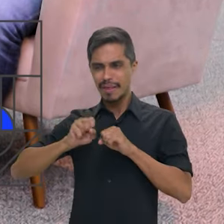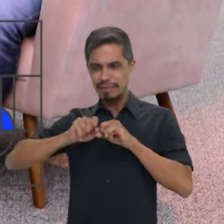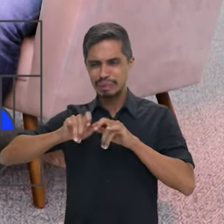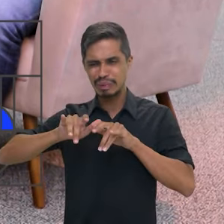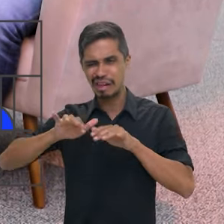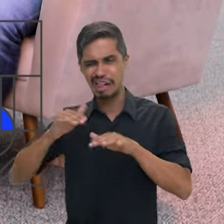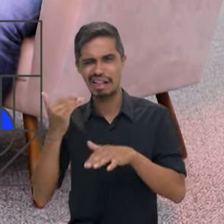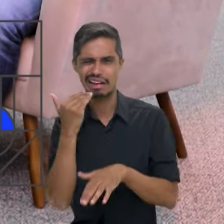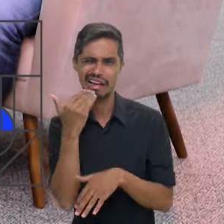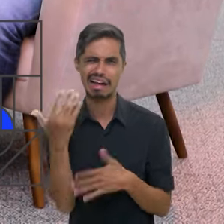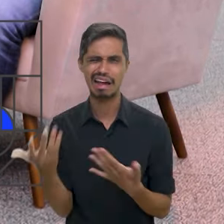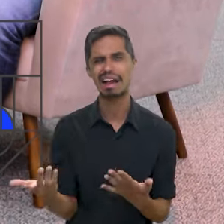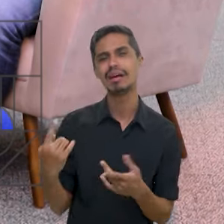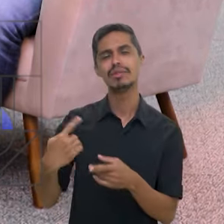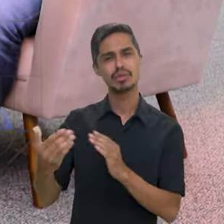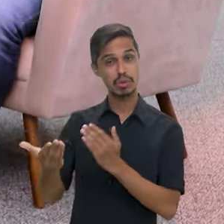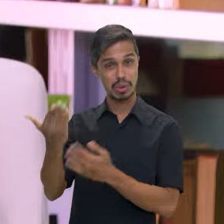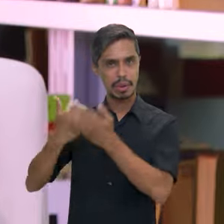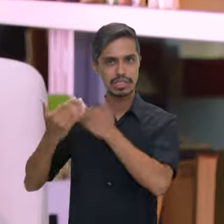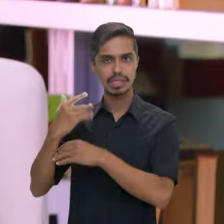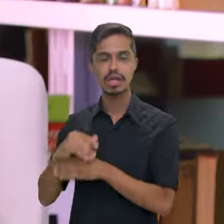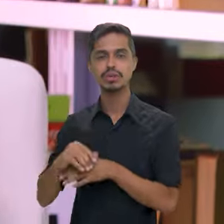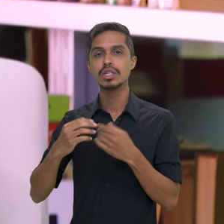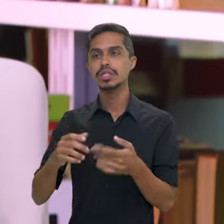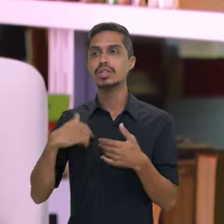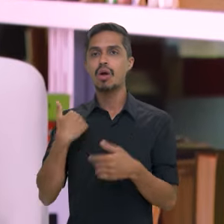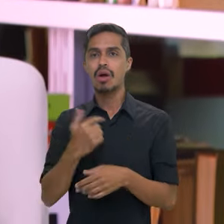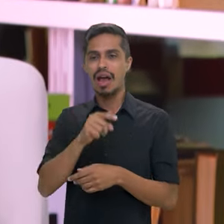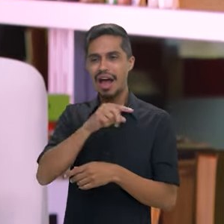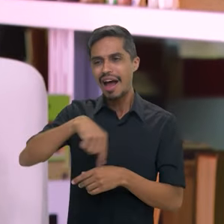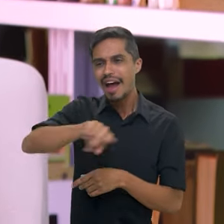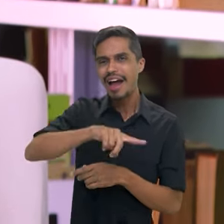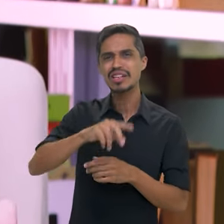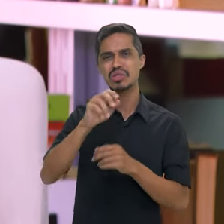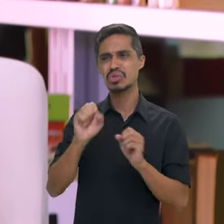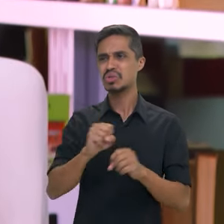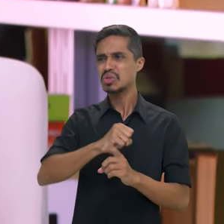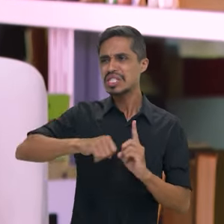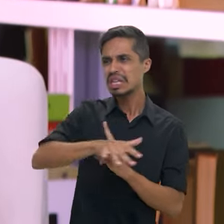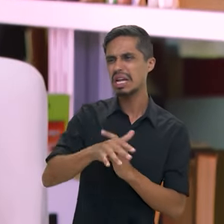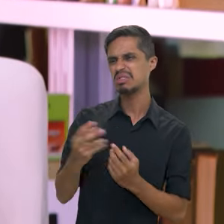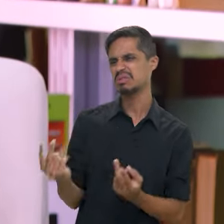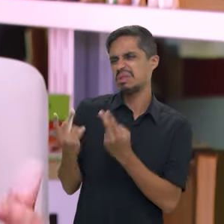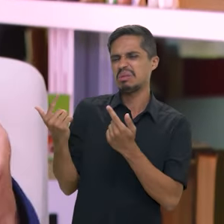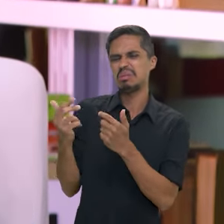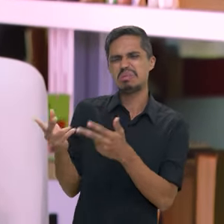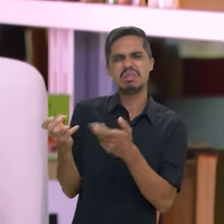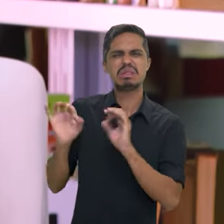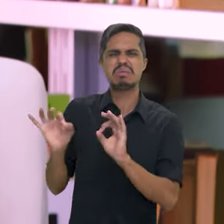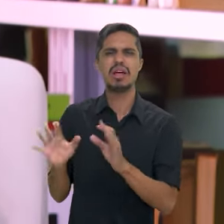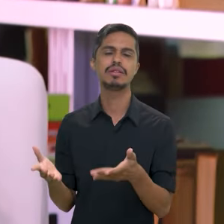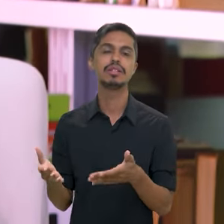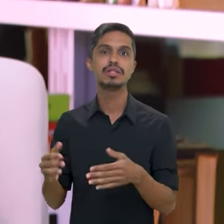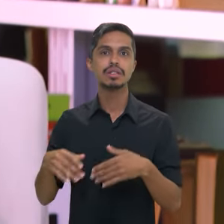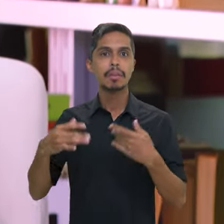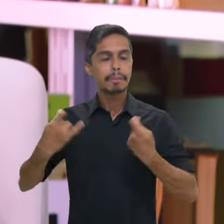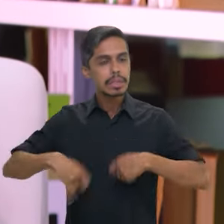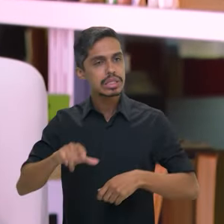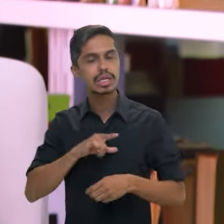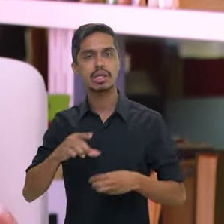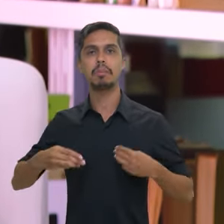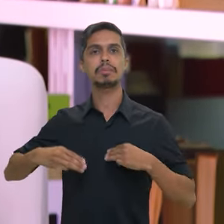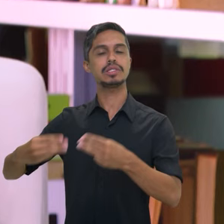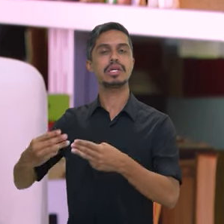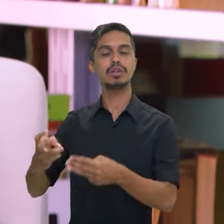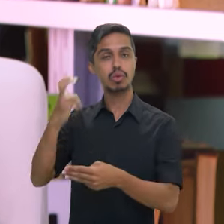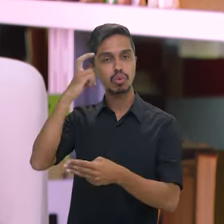bem menor, a gente tem menos recursos, mas também tem menos valorização social da cultura. E no caso do Livro e Leitura é a mesma coisa. Por isso a